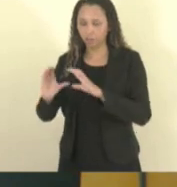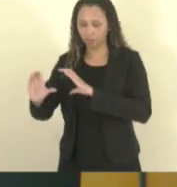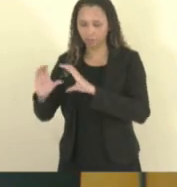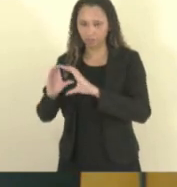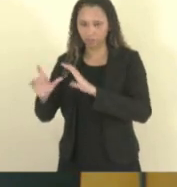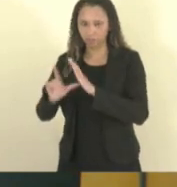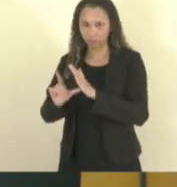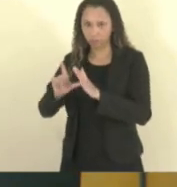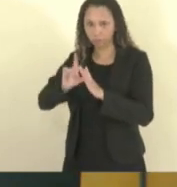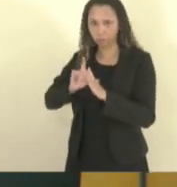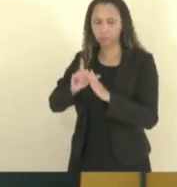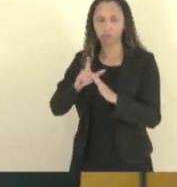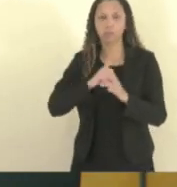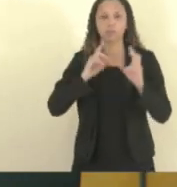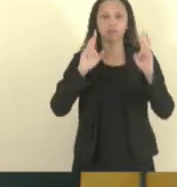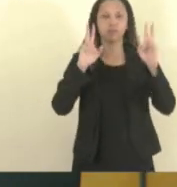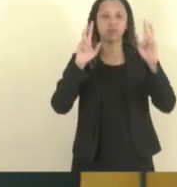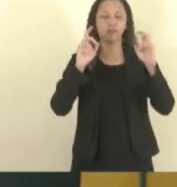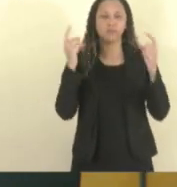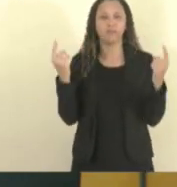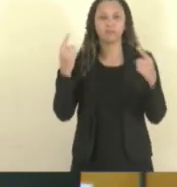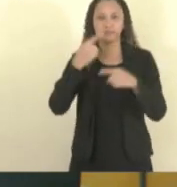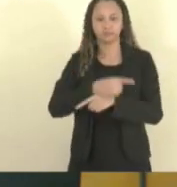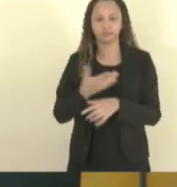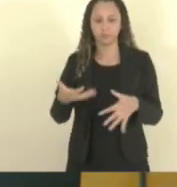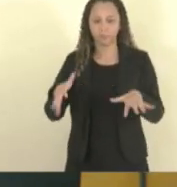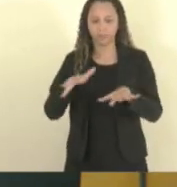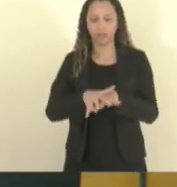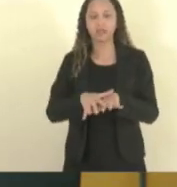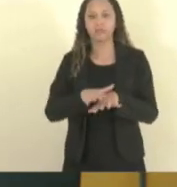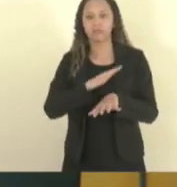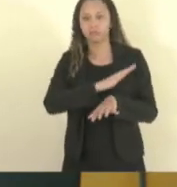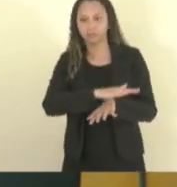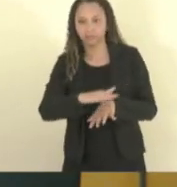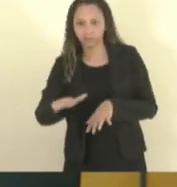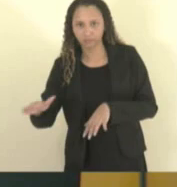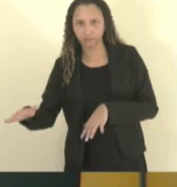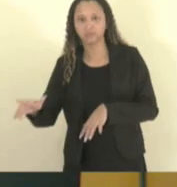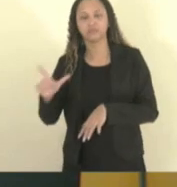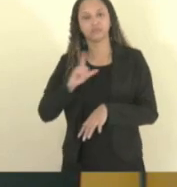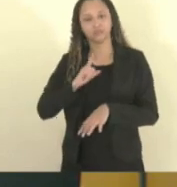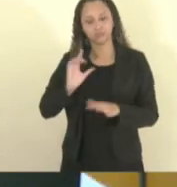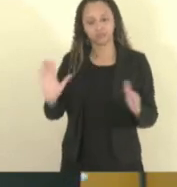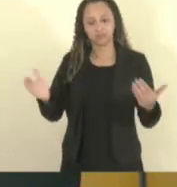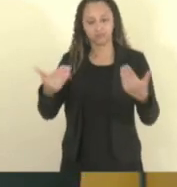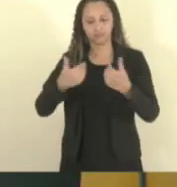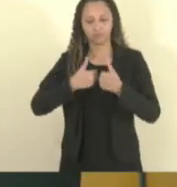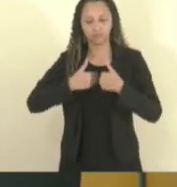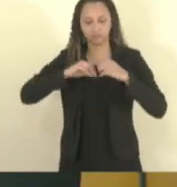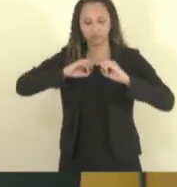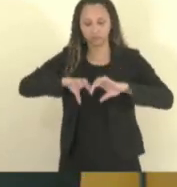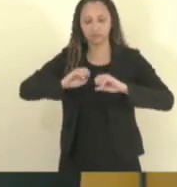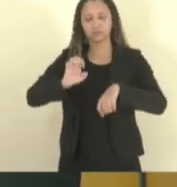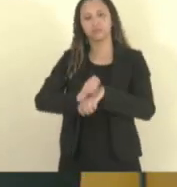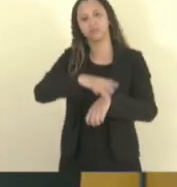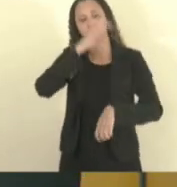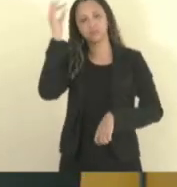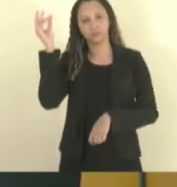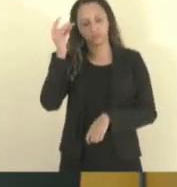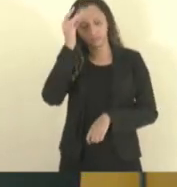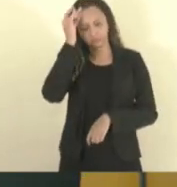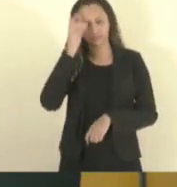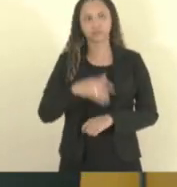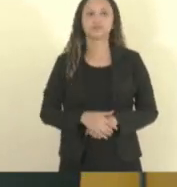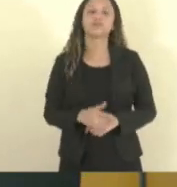com o tema, os desafios na inclusão das crianças com autismo na educação no Estado do Espírito Santo, eu só